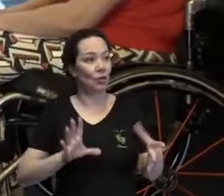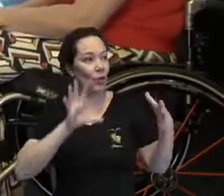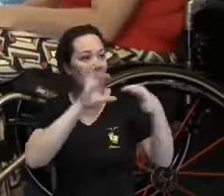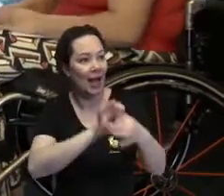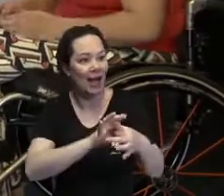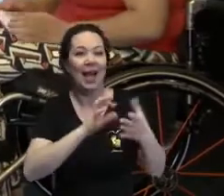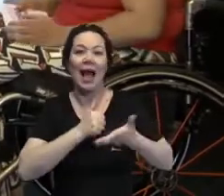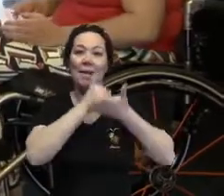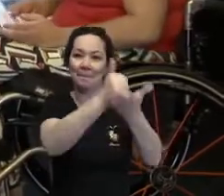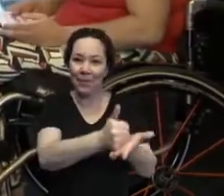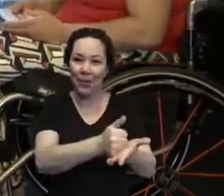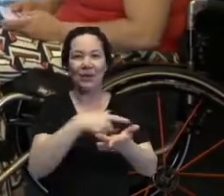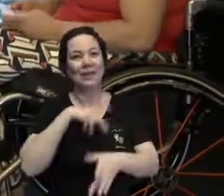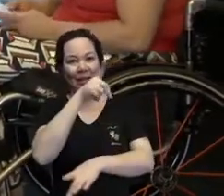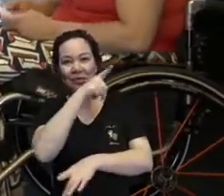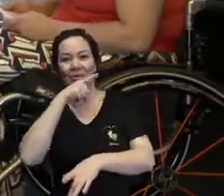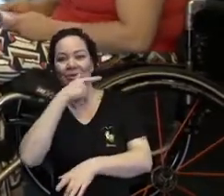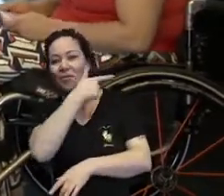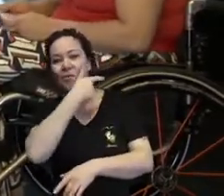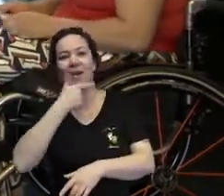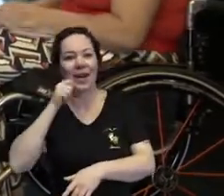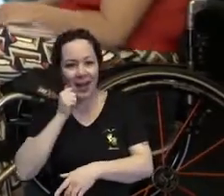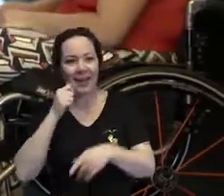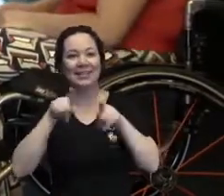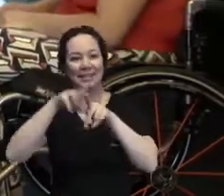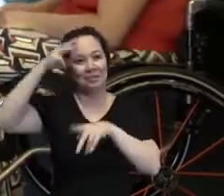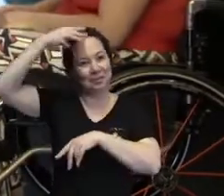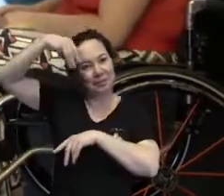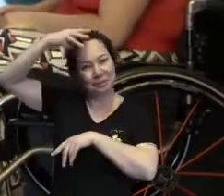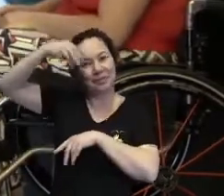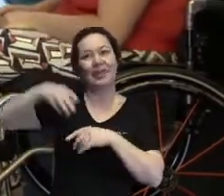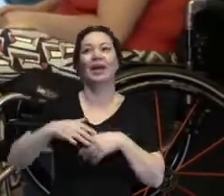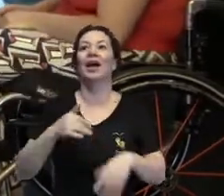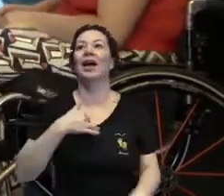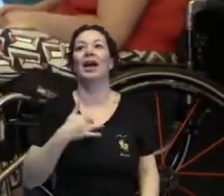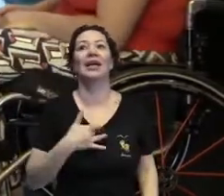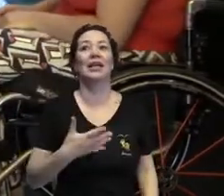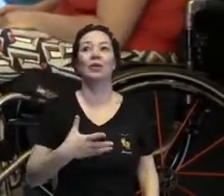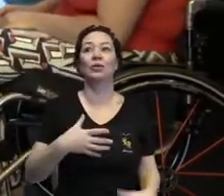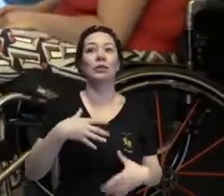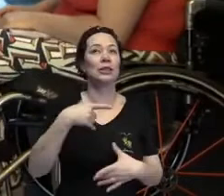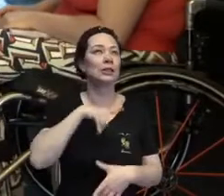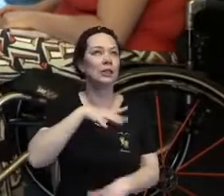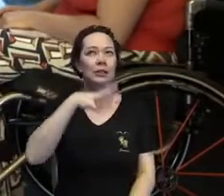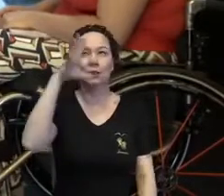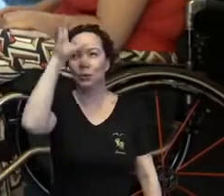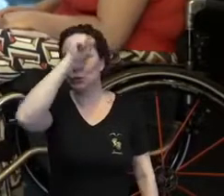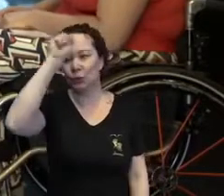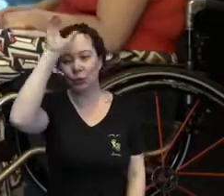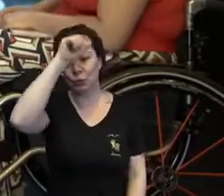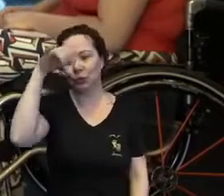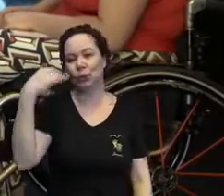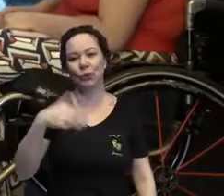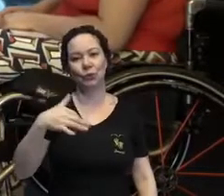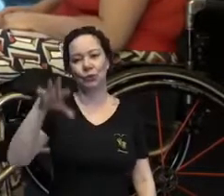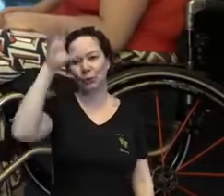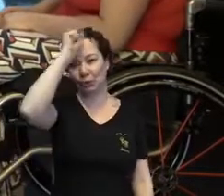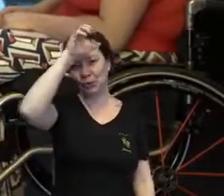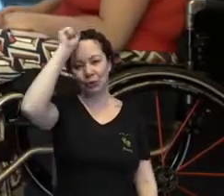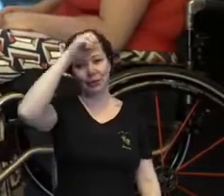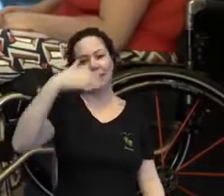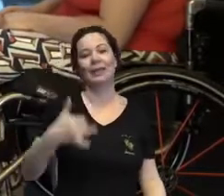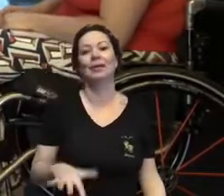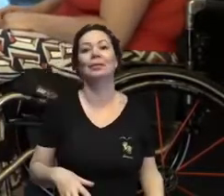que legal. Eu assim. Eu tô muito pra aprender, muito, muito, eu reconheço